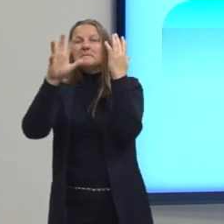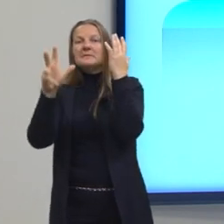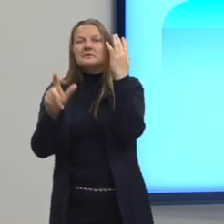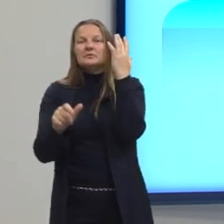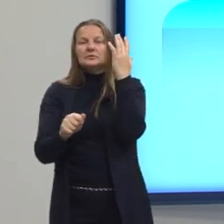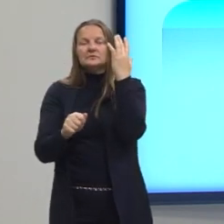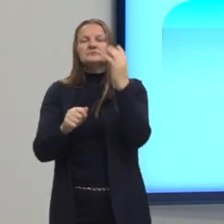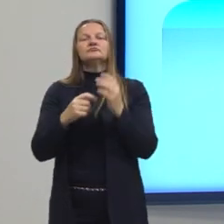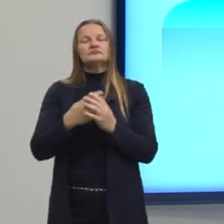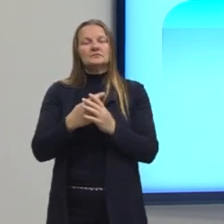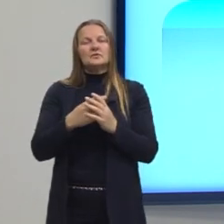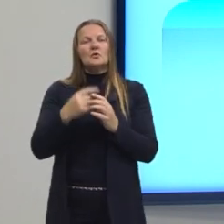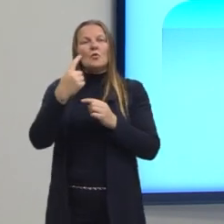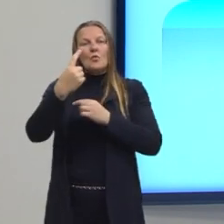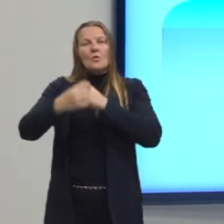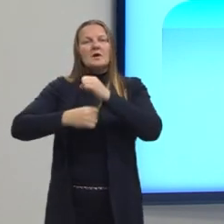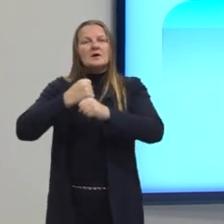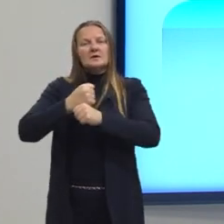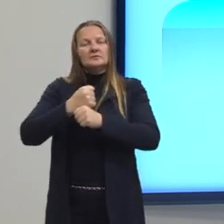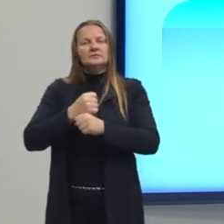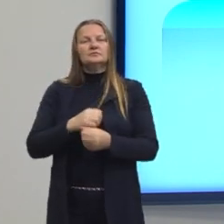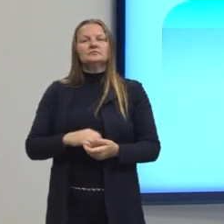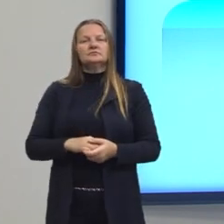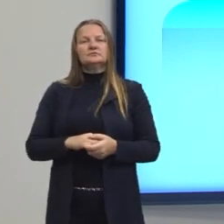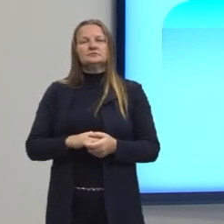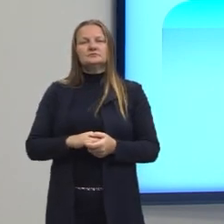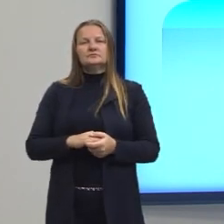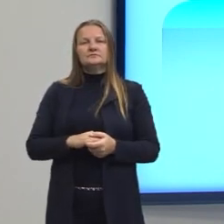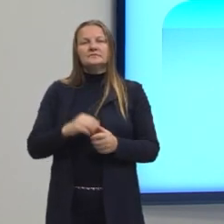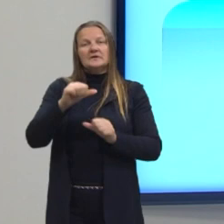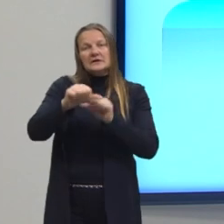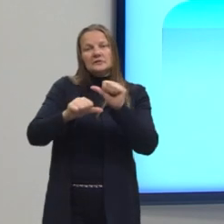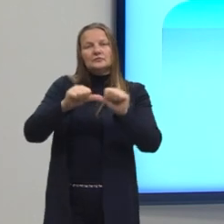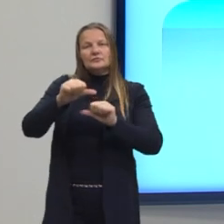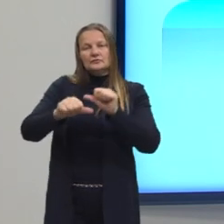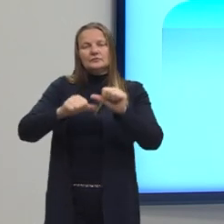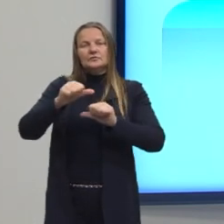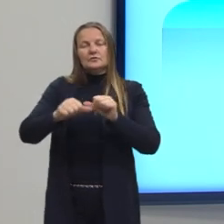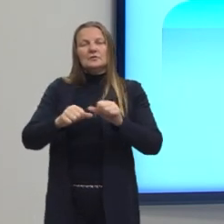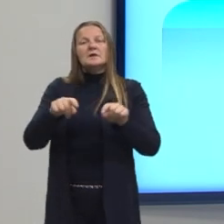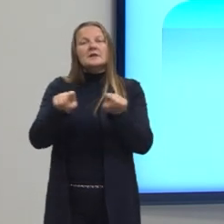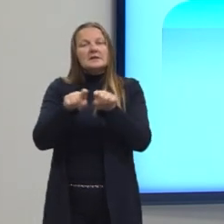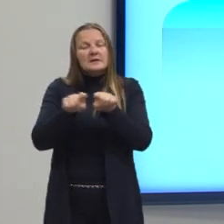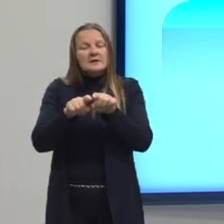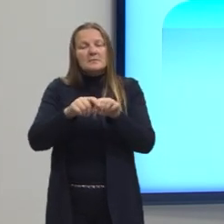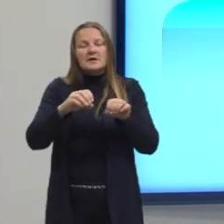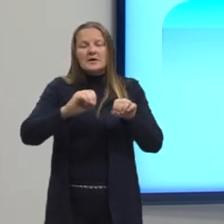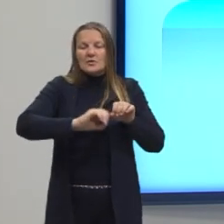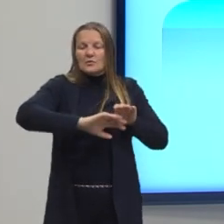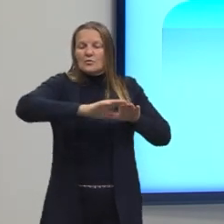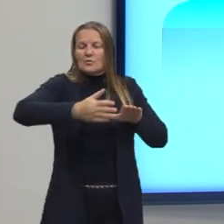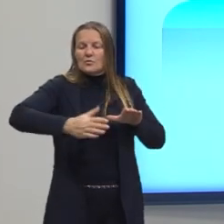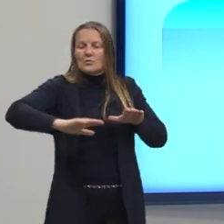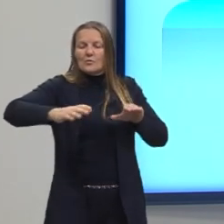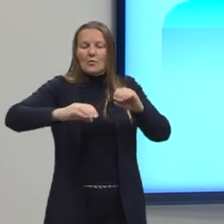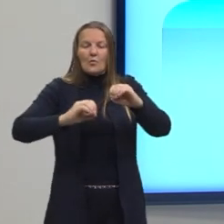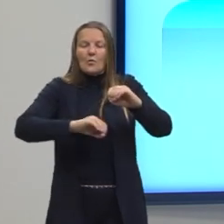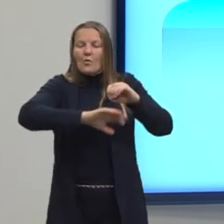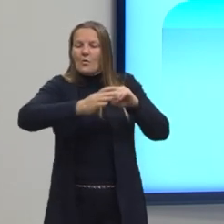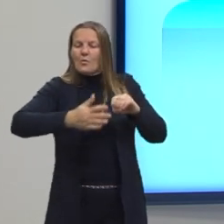então, por ano, de toneladas por ano. E também nós temos os oceanos, que eles absorvem também, tá?